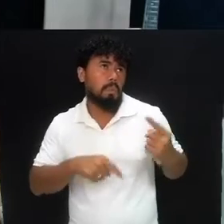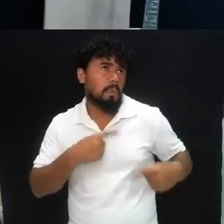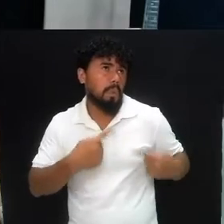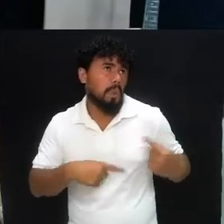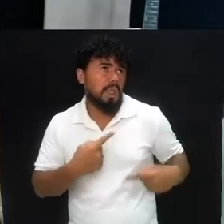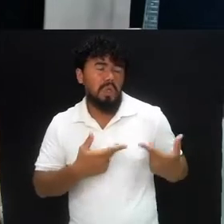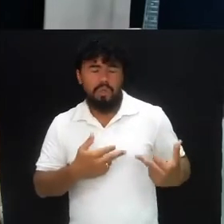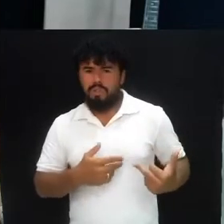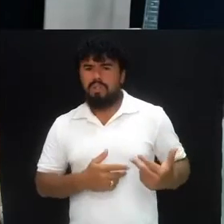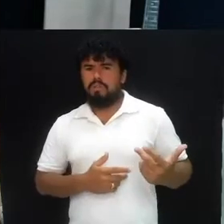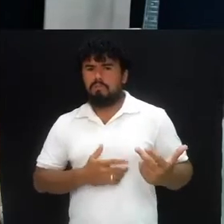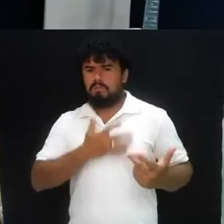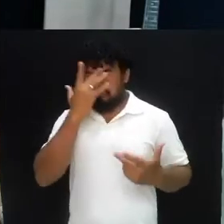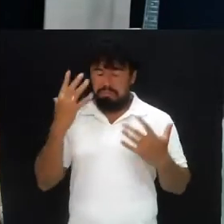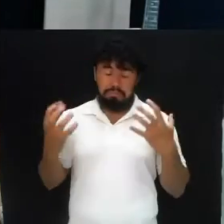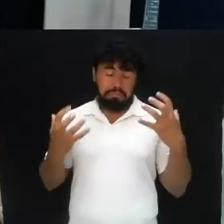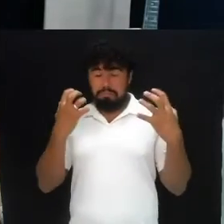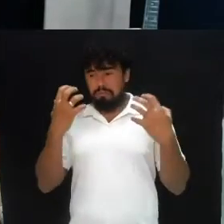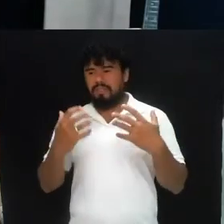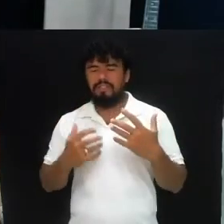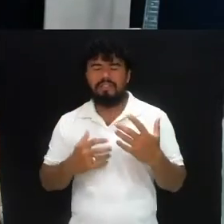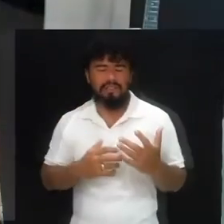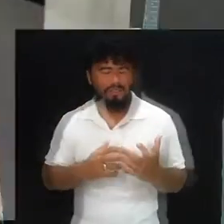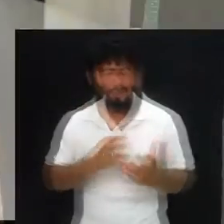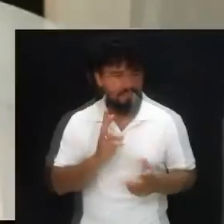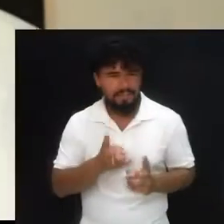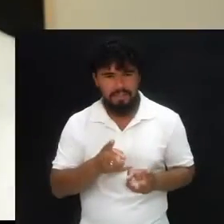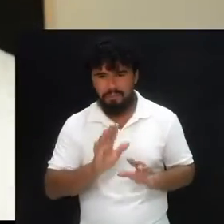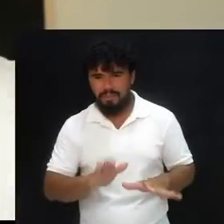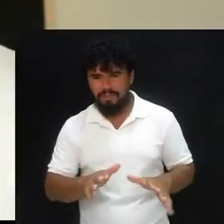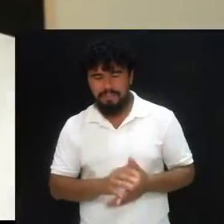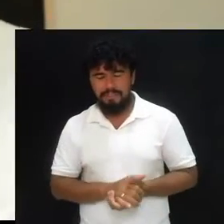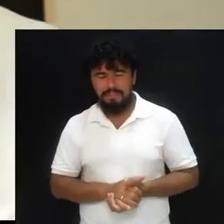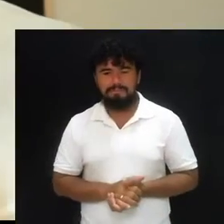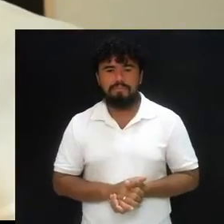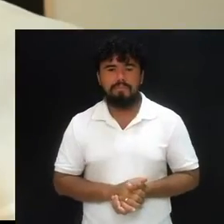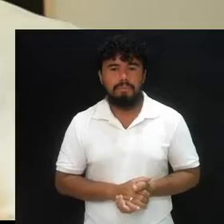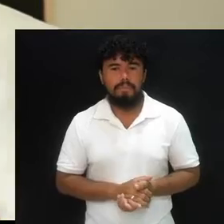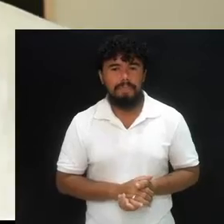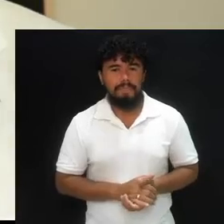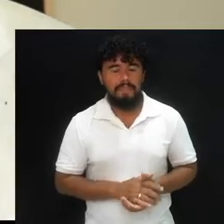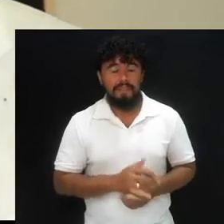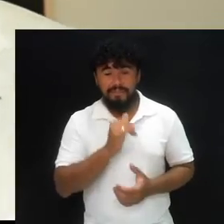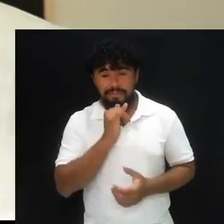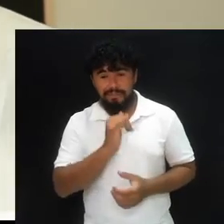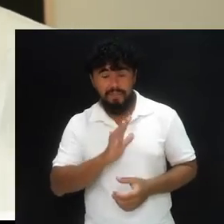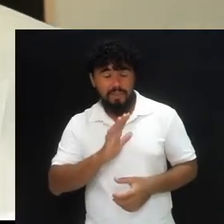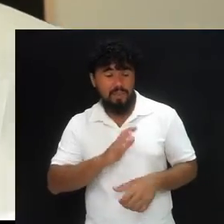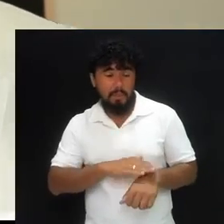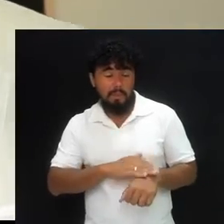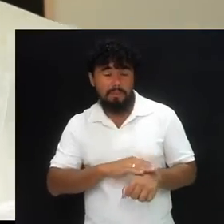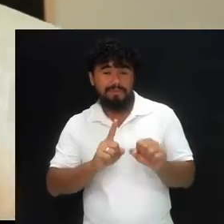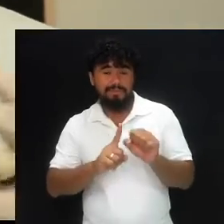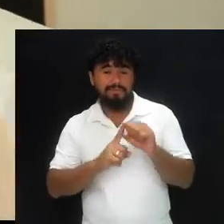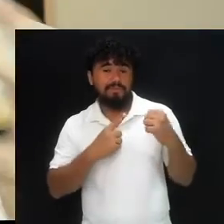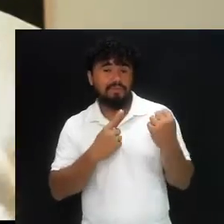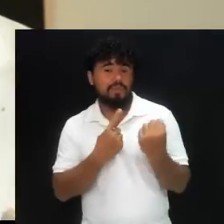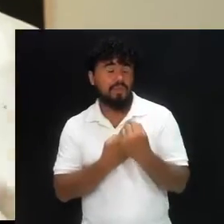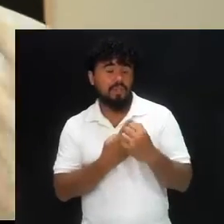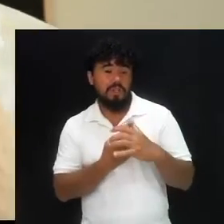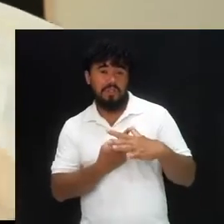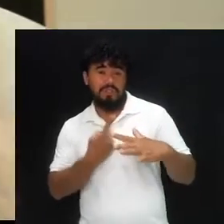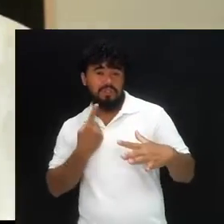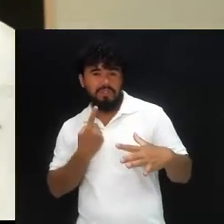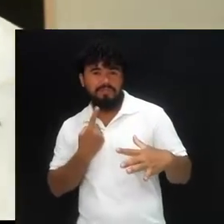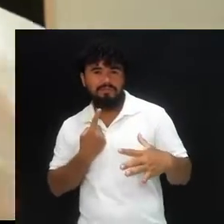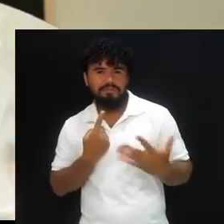você fala do B, o A vai se posicionar. E deixa eu te dizer algo, diante desse isolamento social, é impressionante